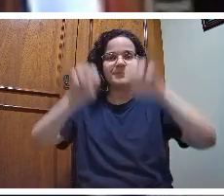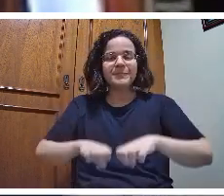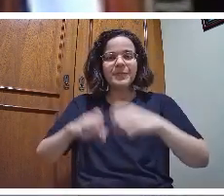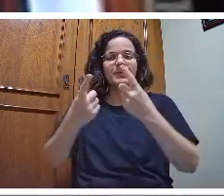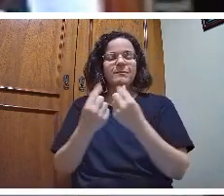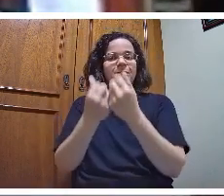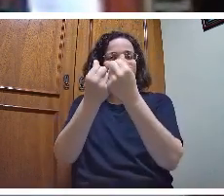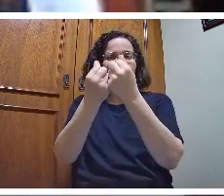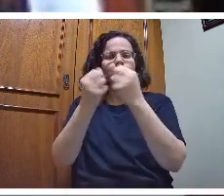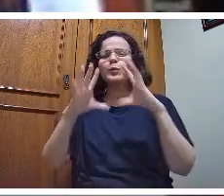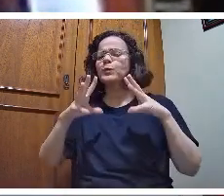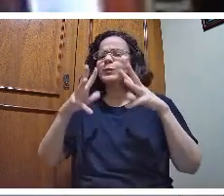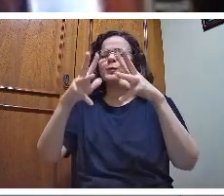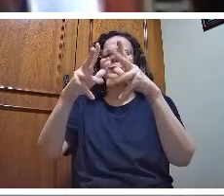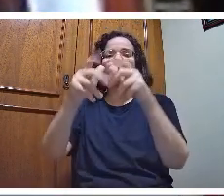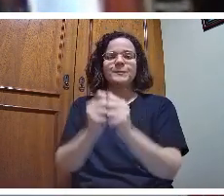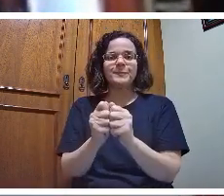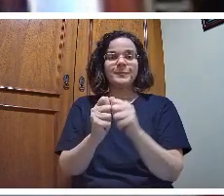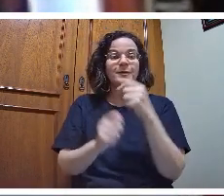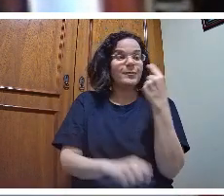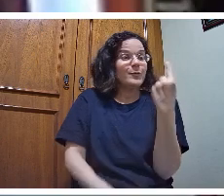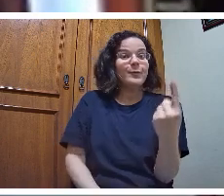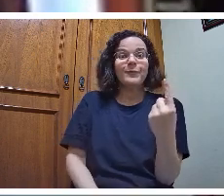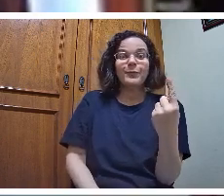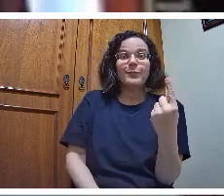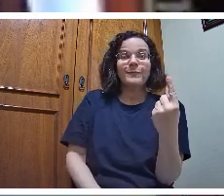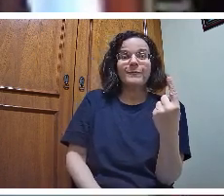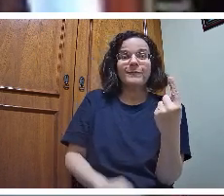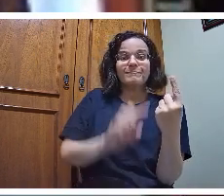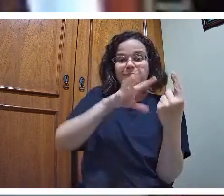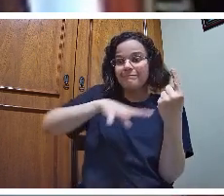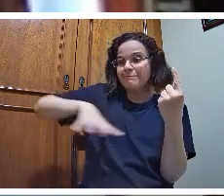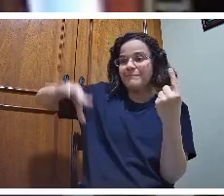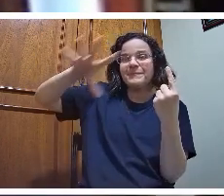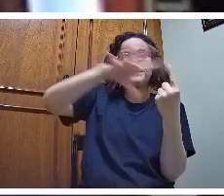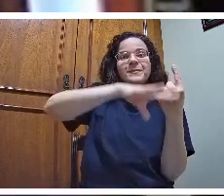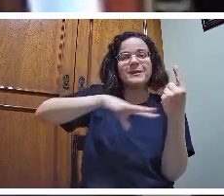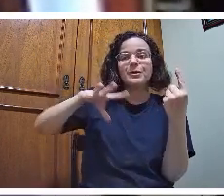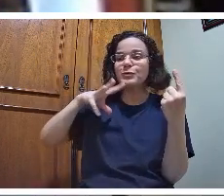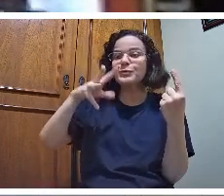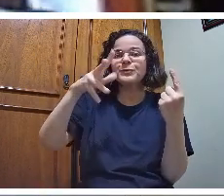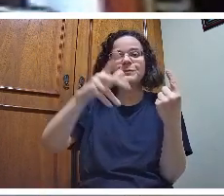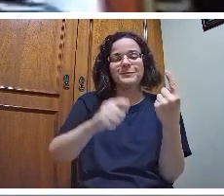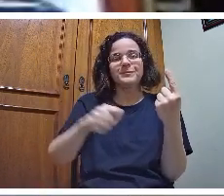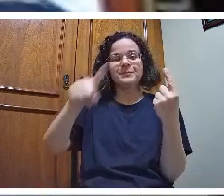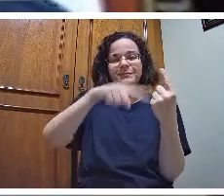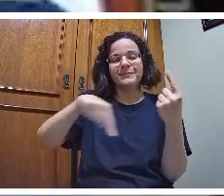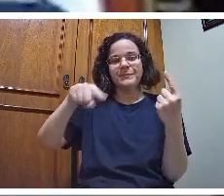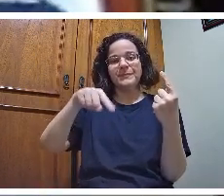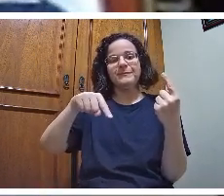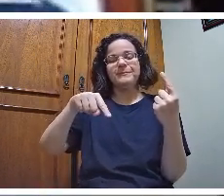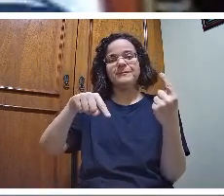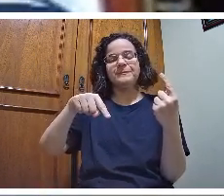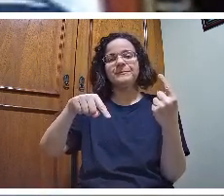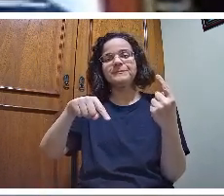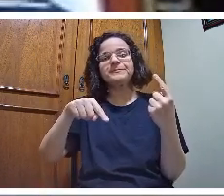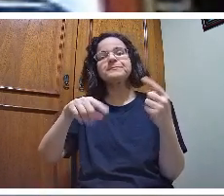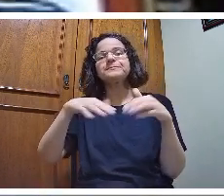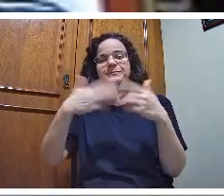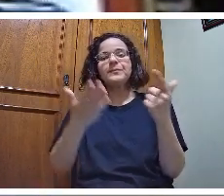engrenagens sociais. Num livro bastante antigo, Cuidado, Escola,